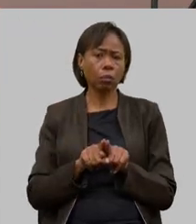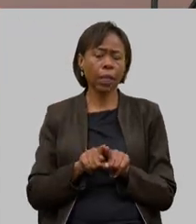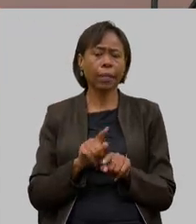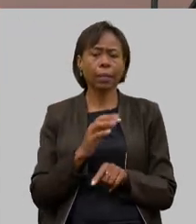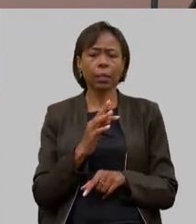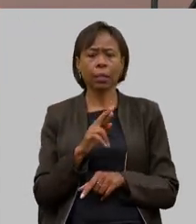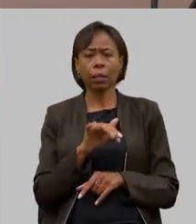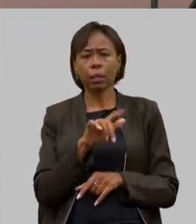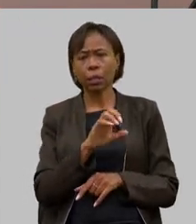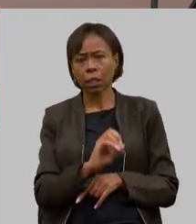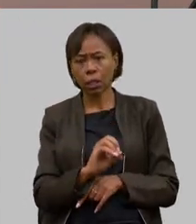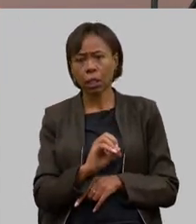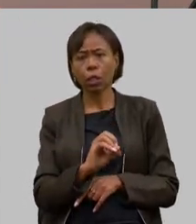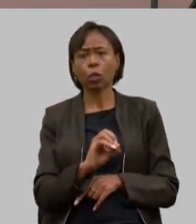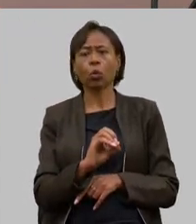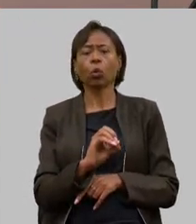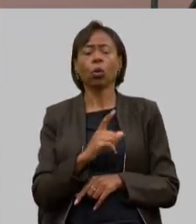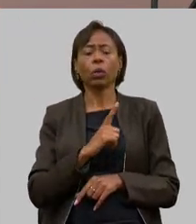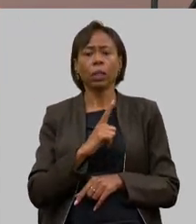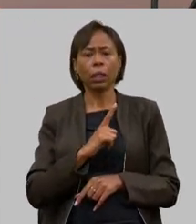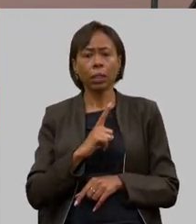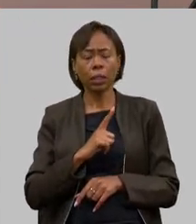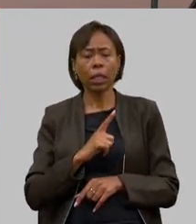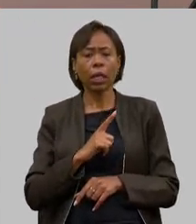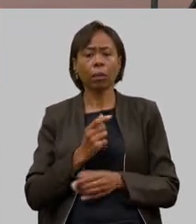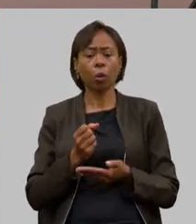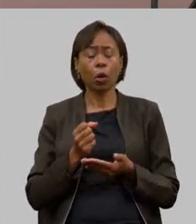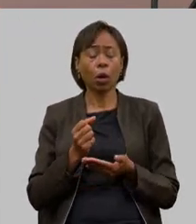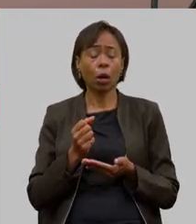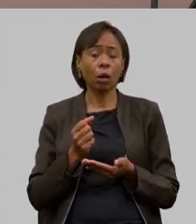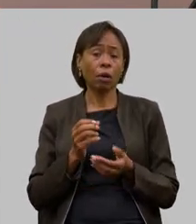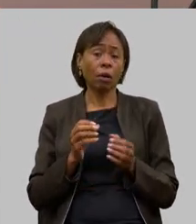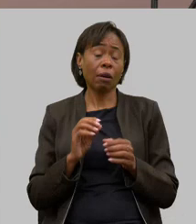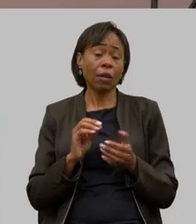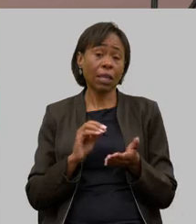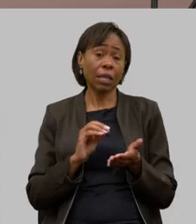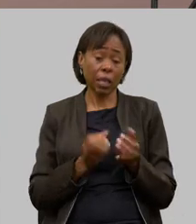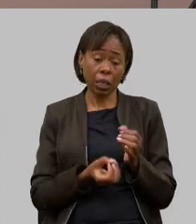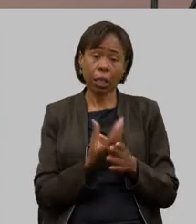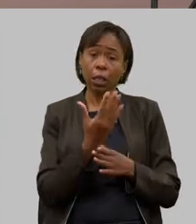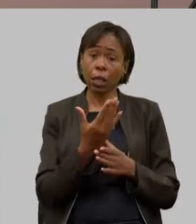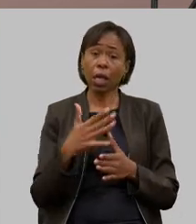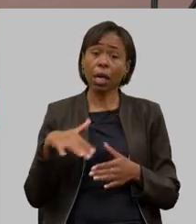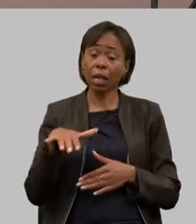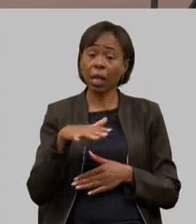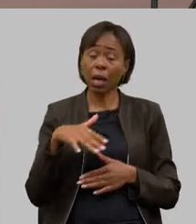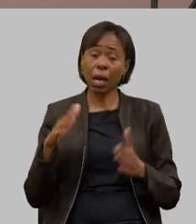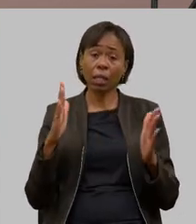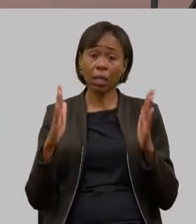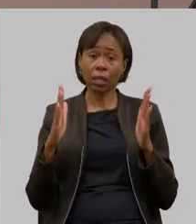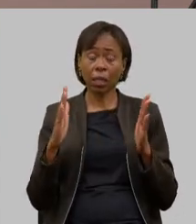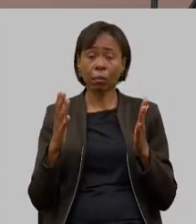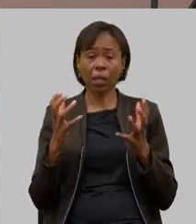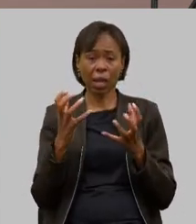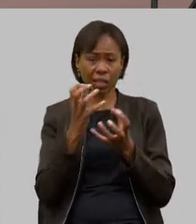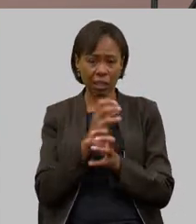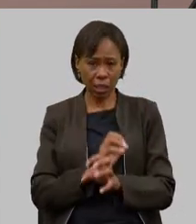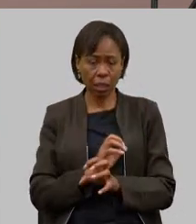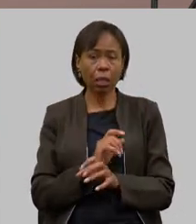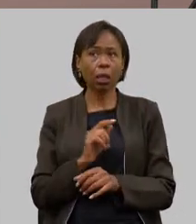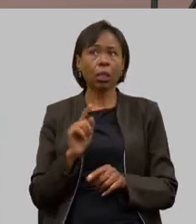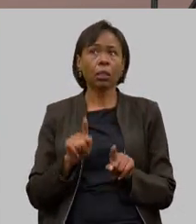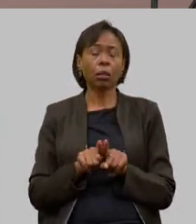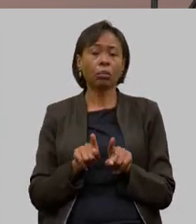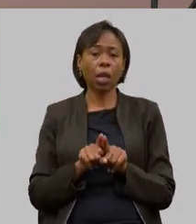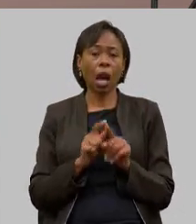Epamig que também é feita na época da seca com alta produtividade nós temos hoje a produção de milho produzindo 60